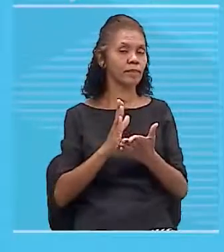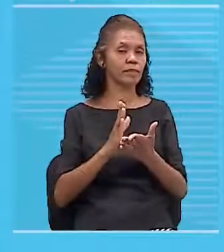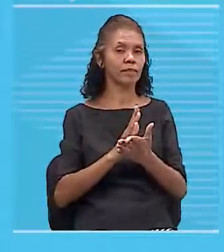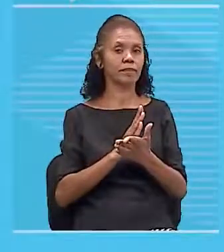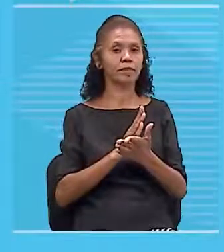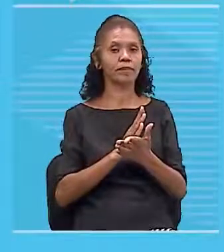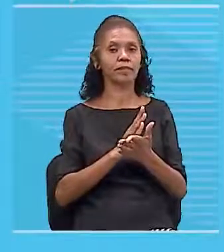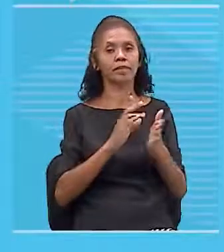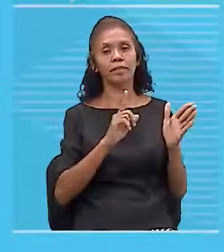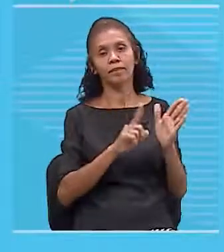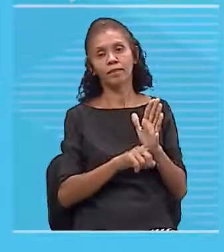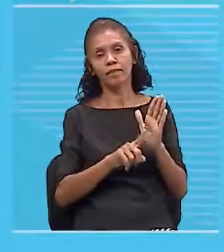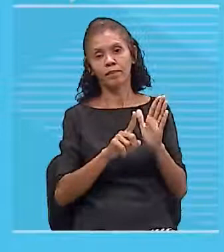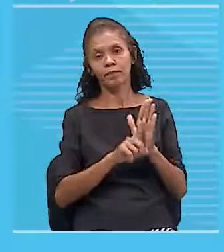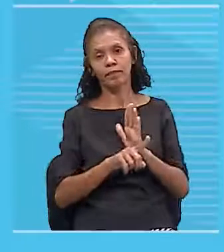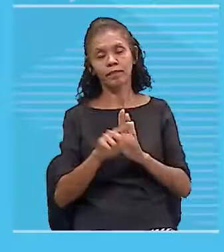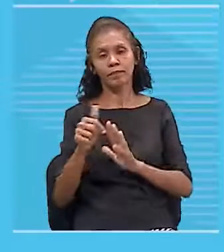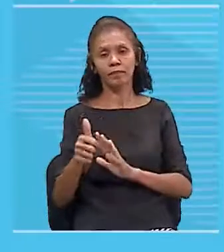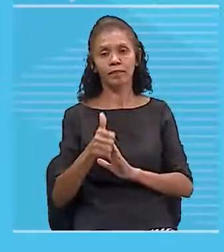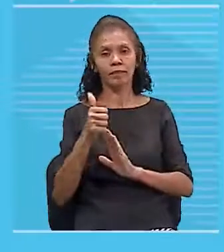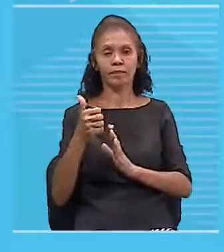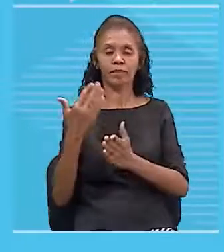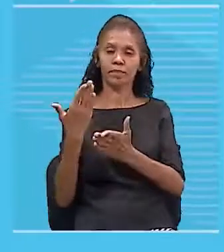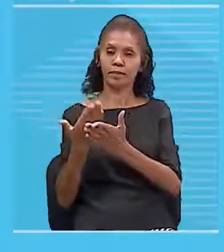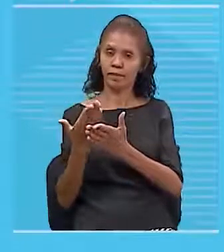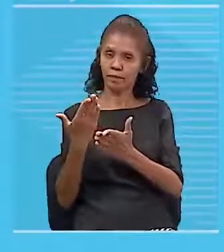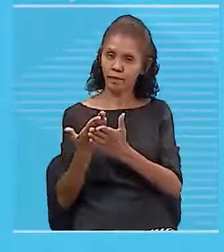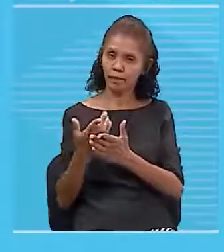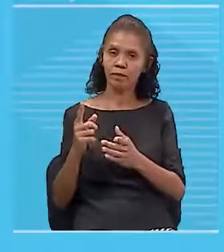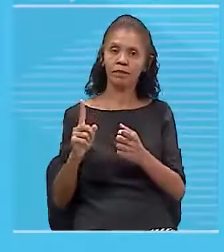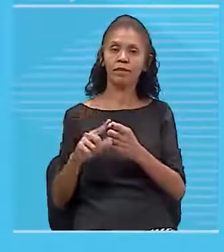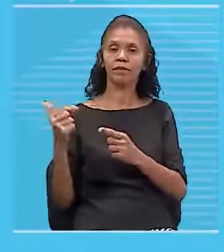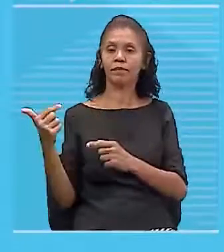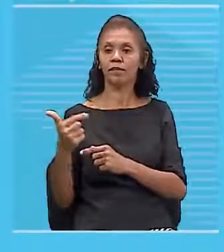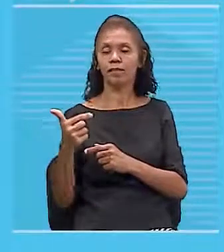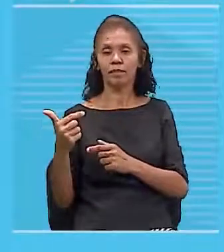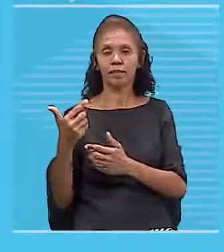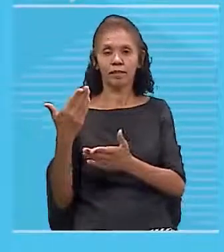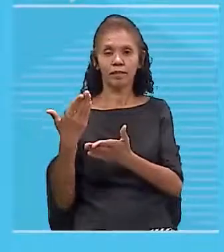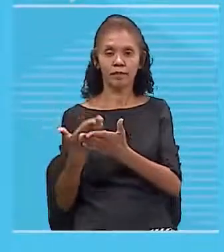nesse primeiro horário e também no segundo horário, tá bom?